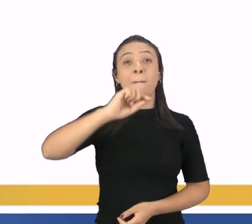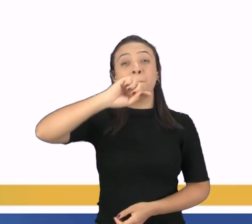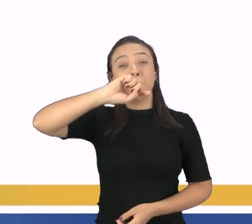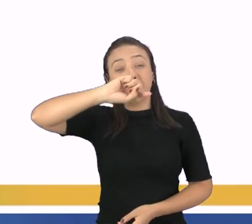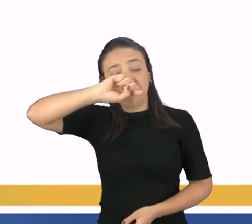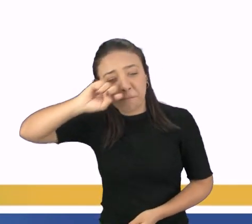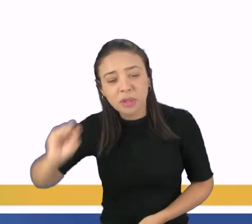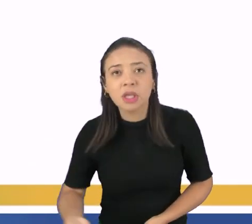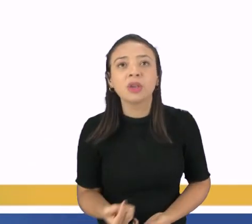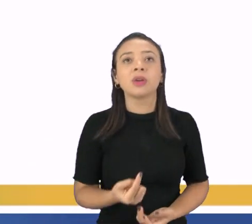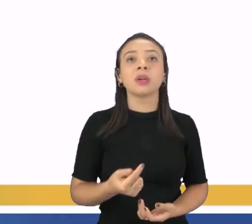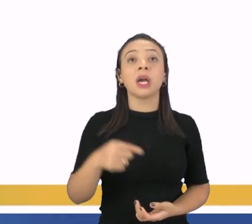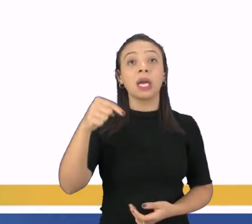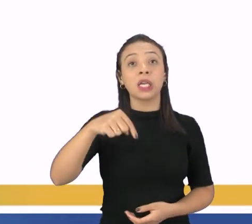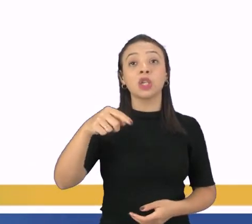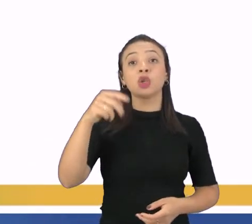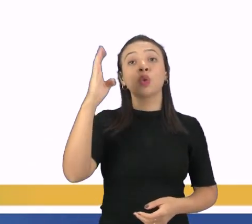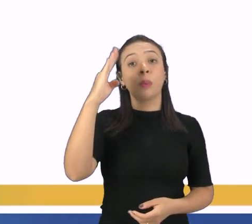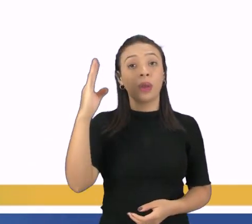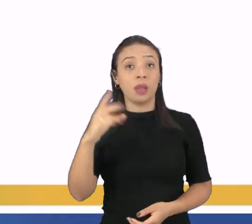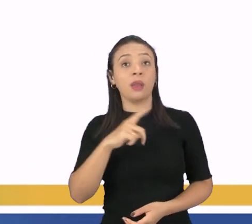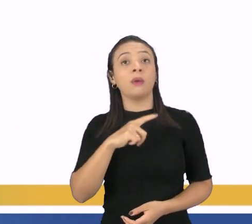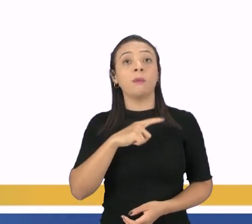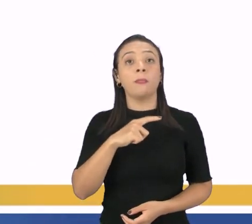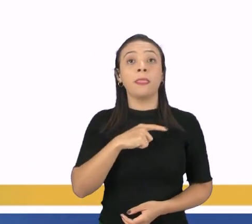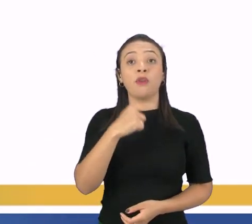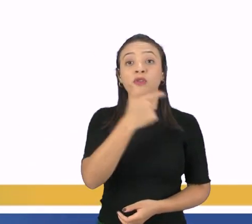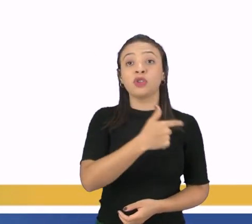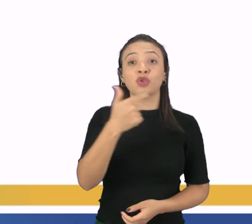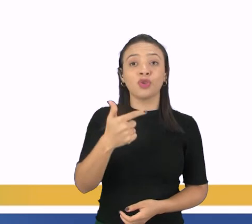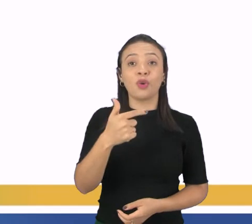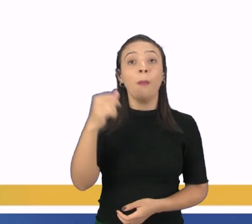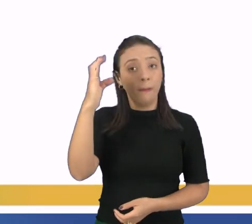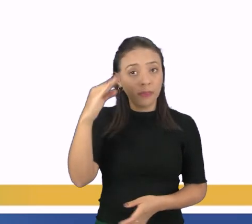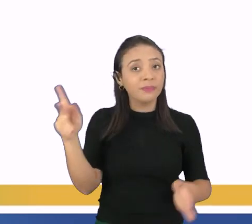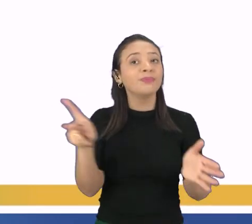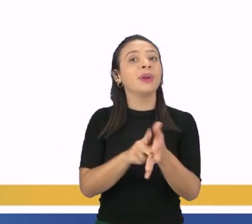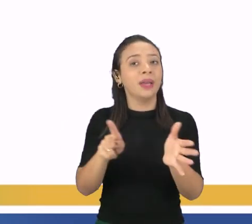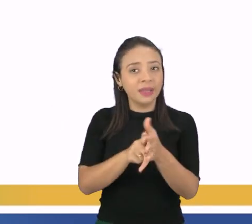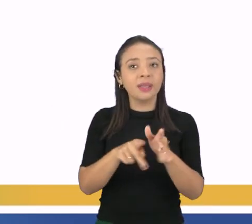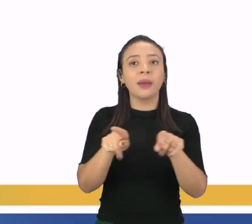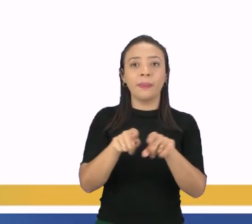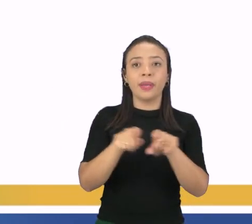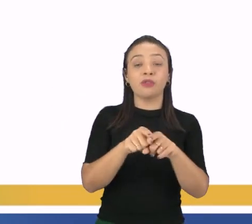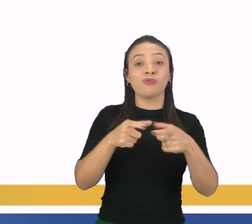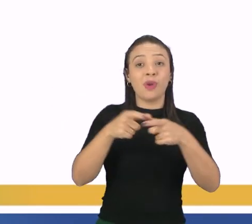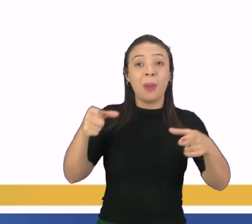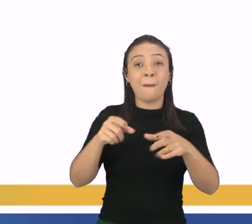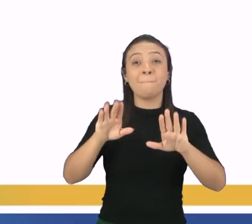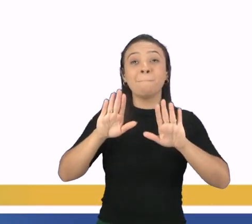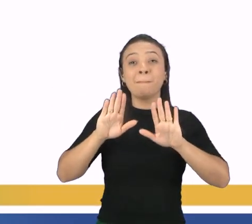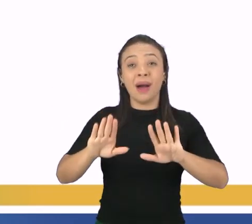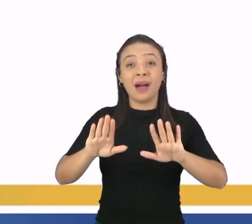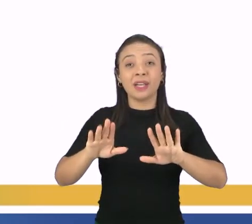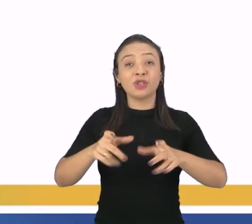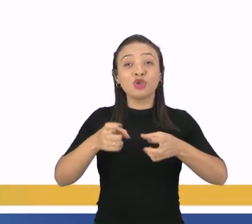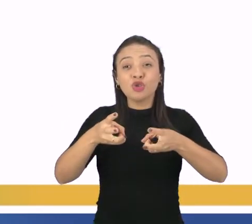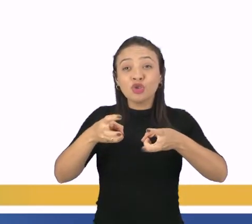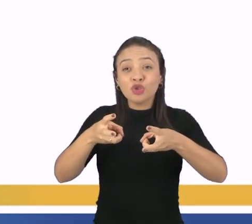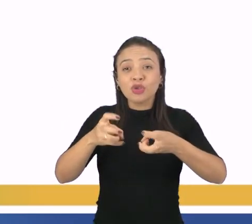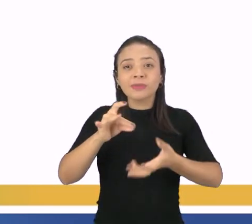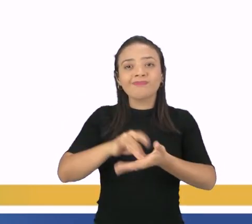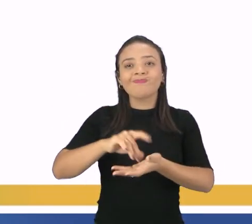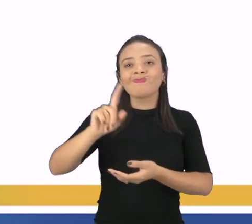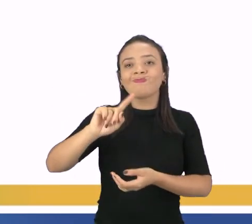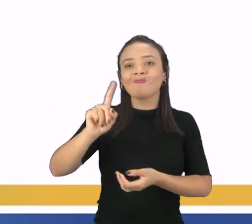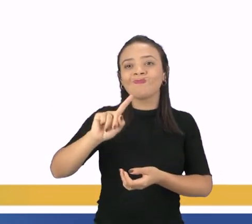22 milhões de toneladas então veja que ele está no mapa dos maiores no entanto ainda não explora essas reservas